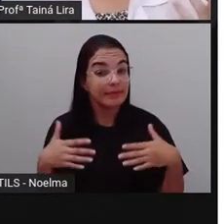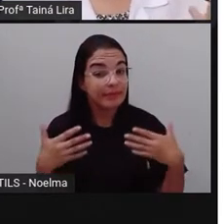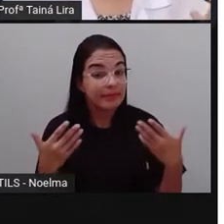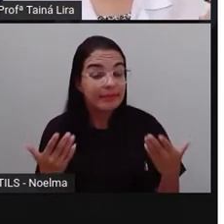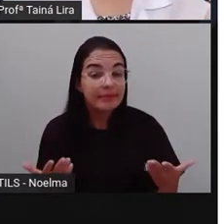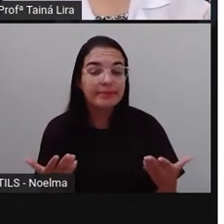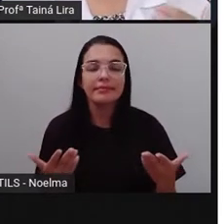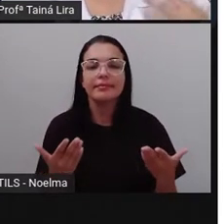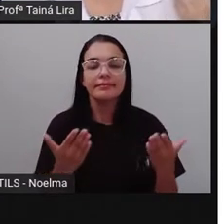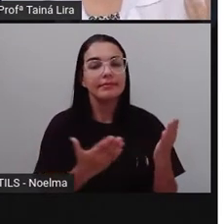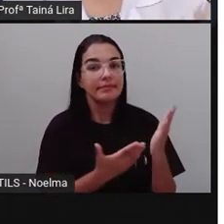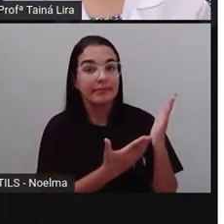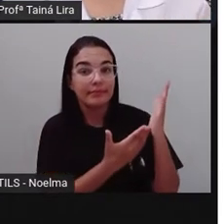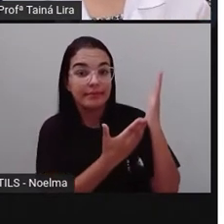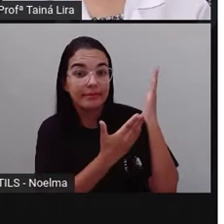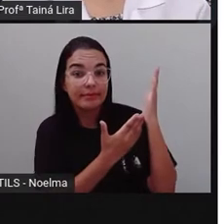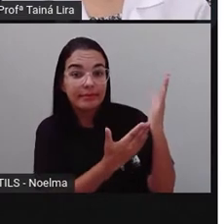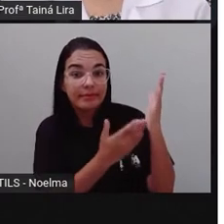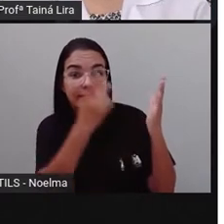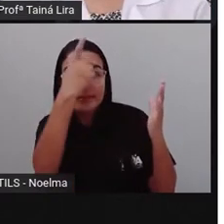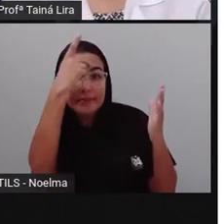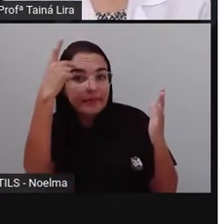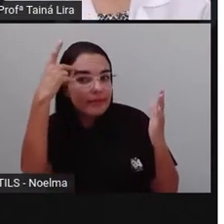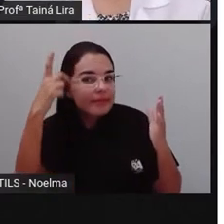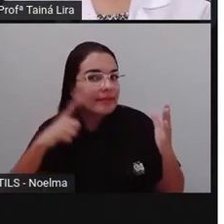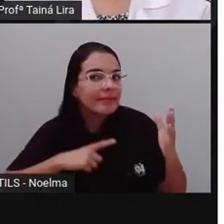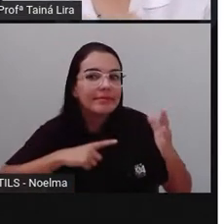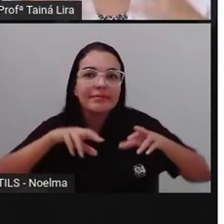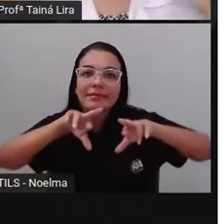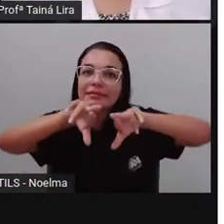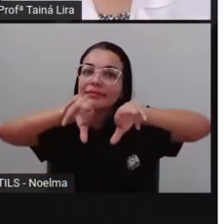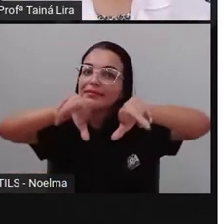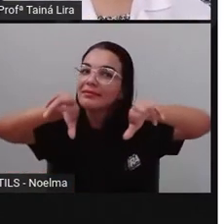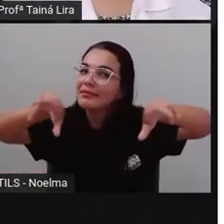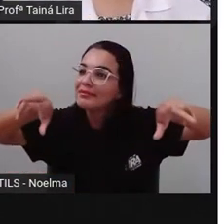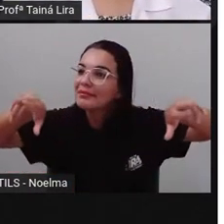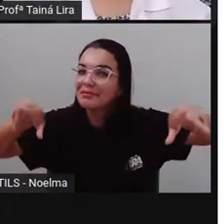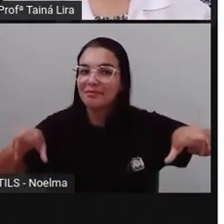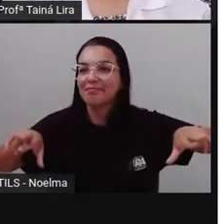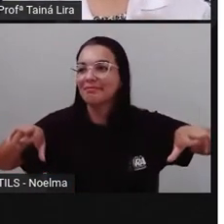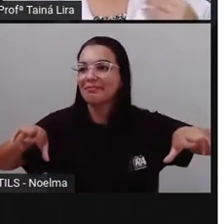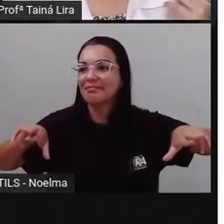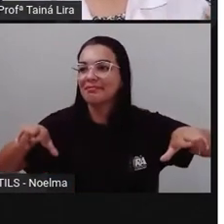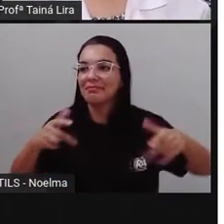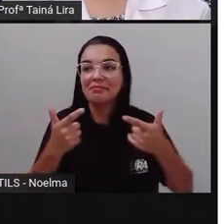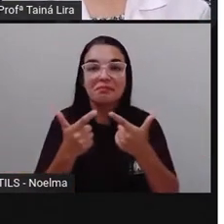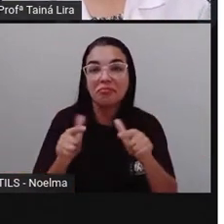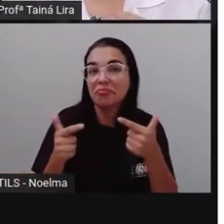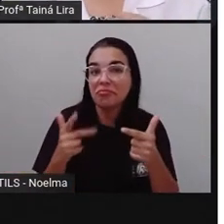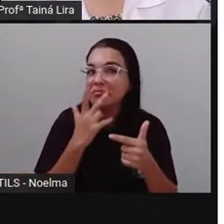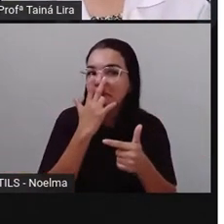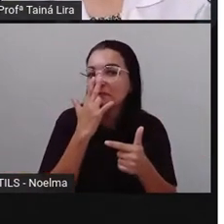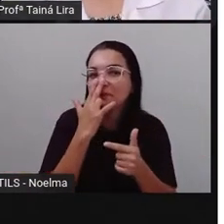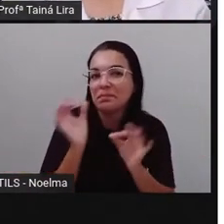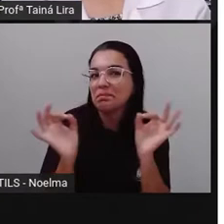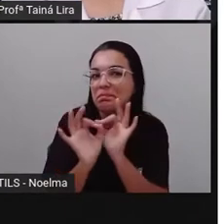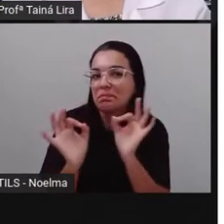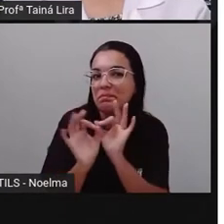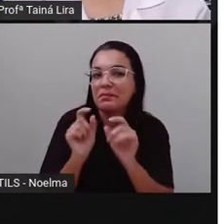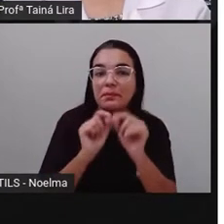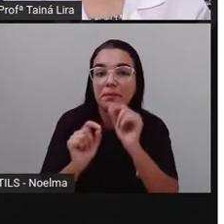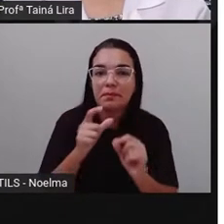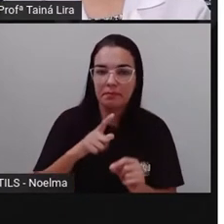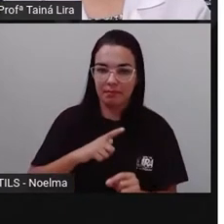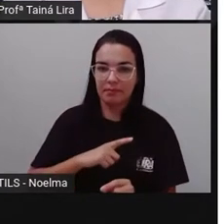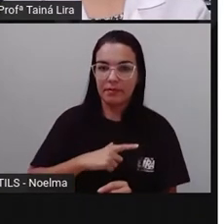Então, essas pessoas são diferentes. Então, olha lá, eu tenho aqui, ó,